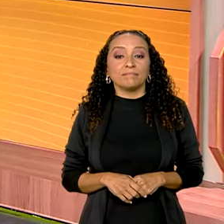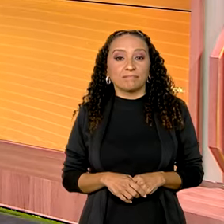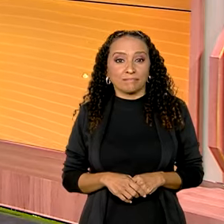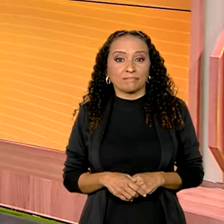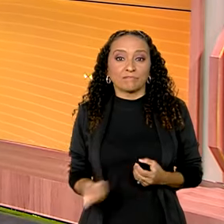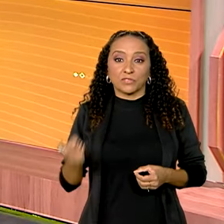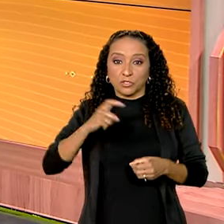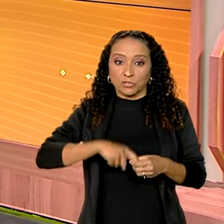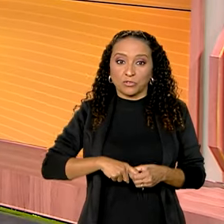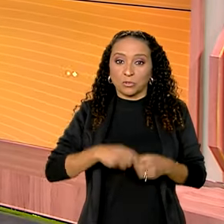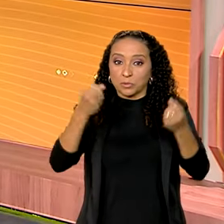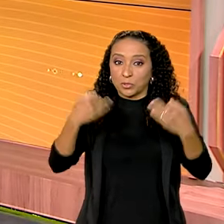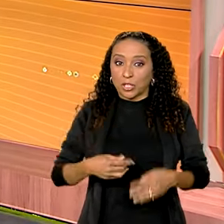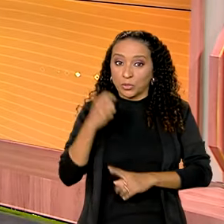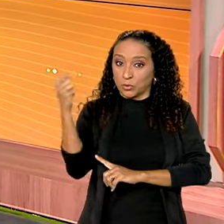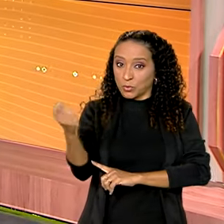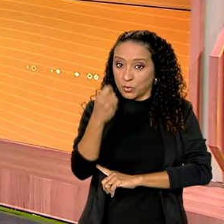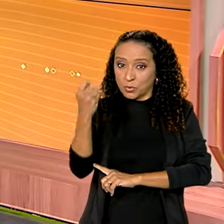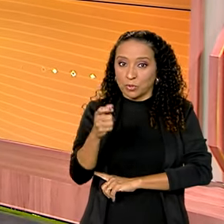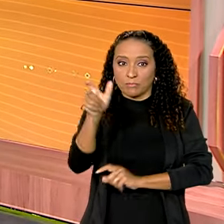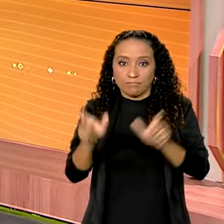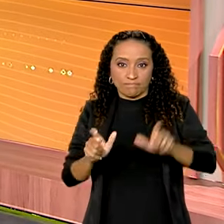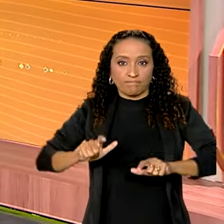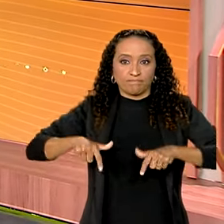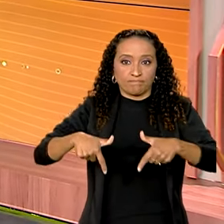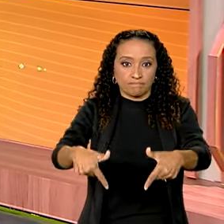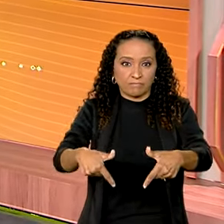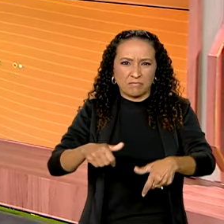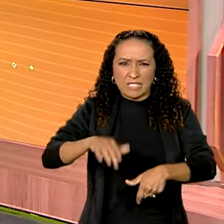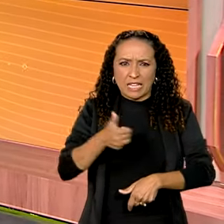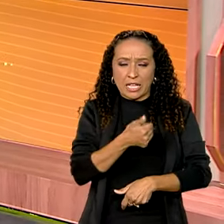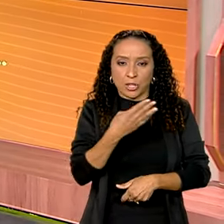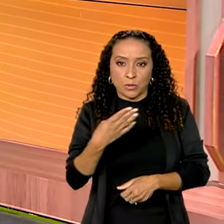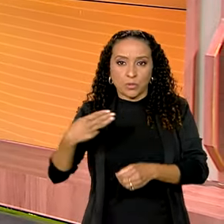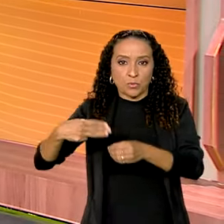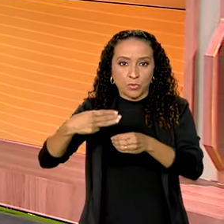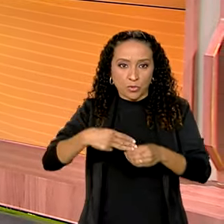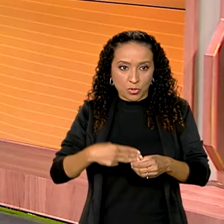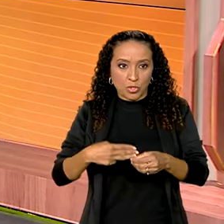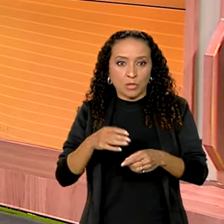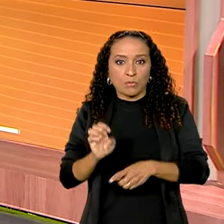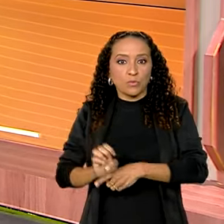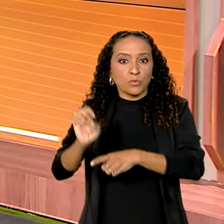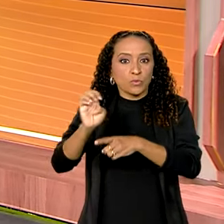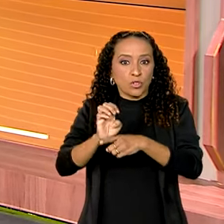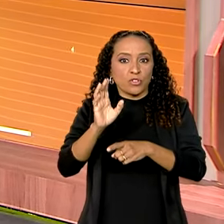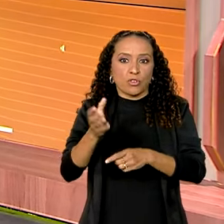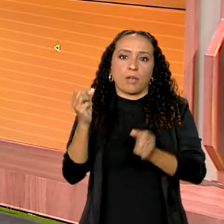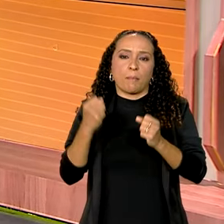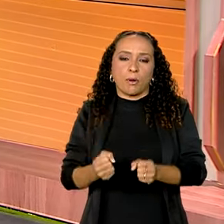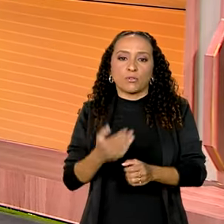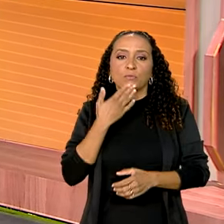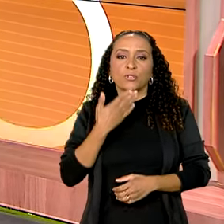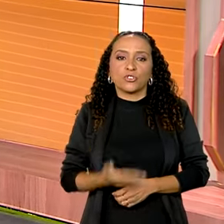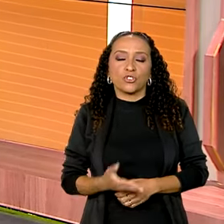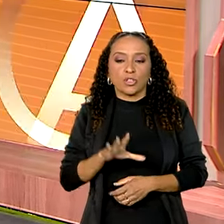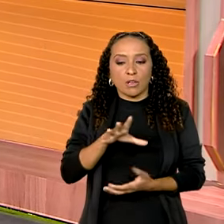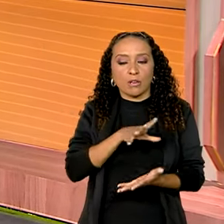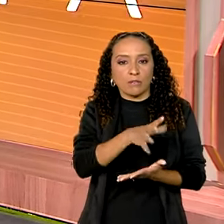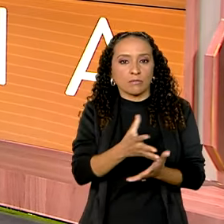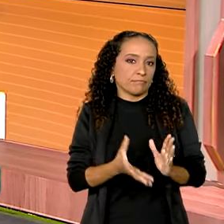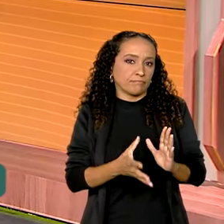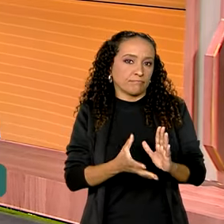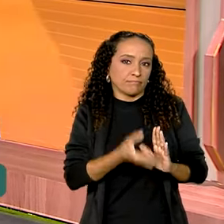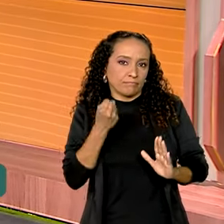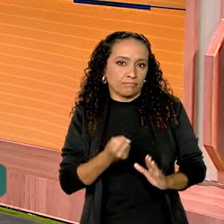estamos de volta para falar do Rio Grande do Sul. trabalhadores de mais 14 municípios do Estado já podem solicitar o saque do